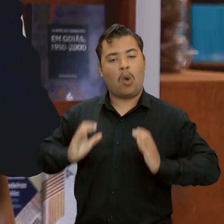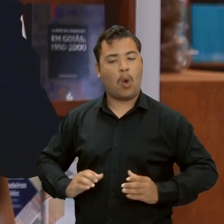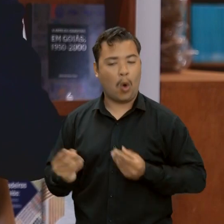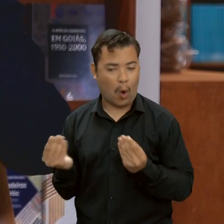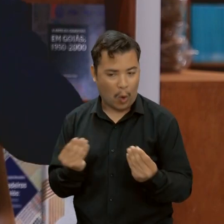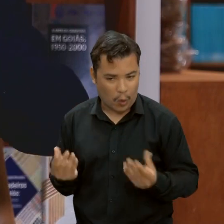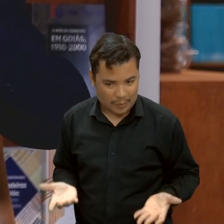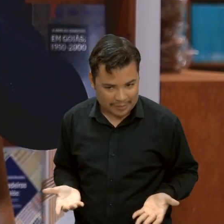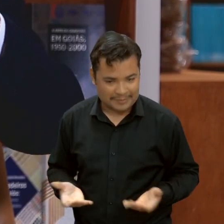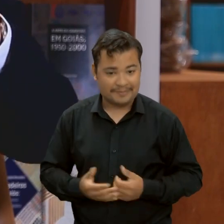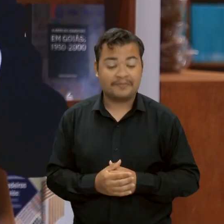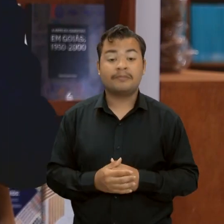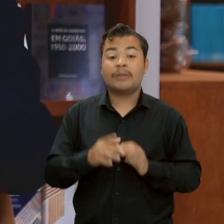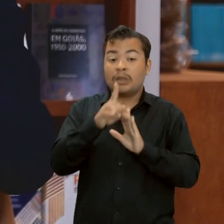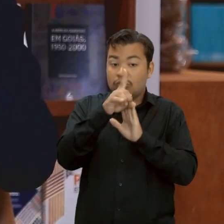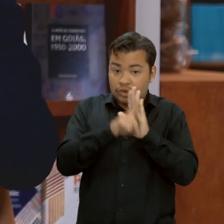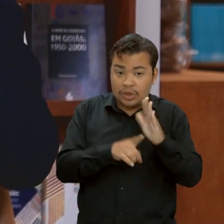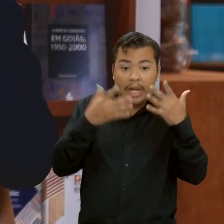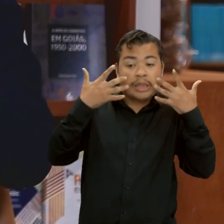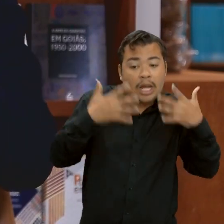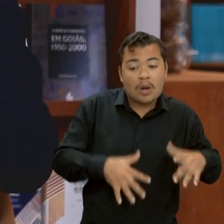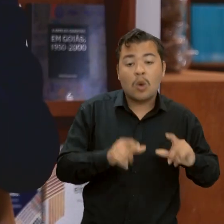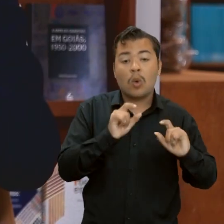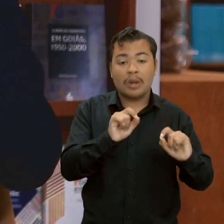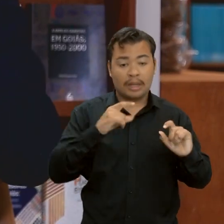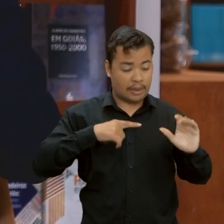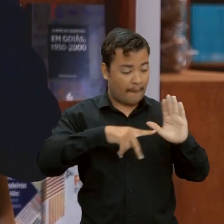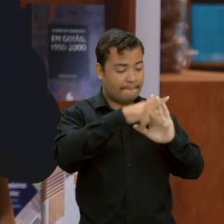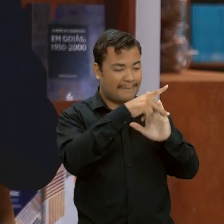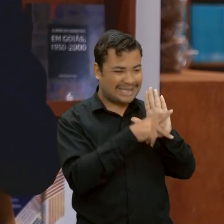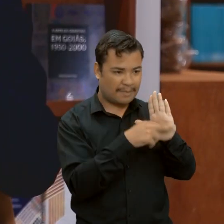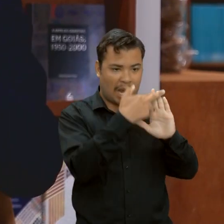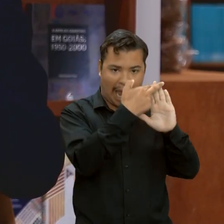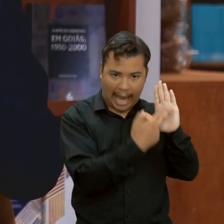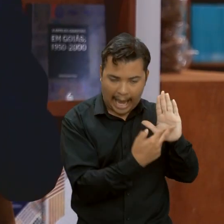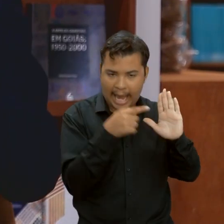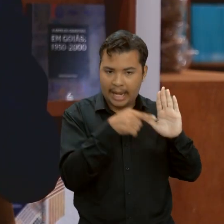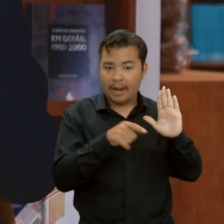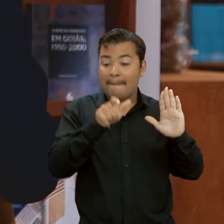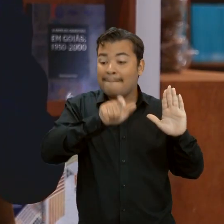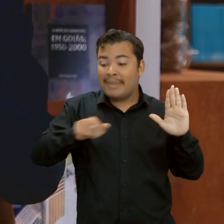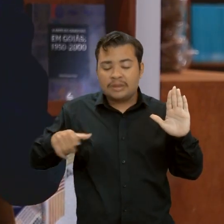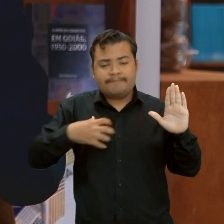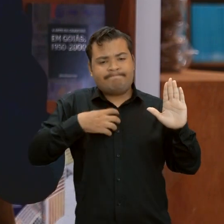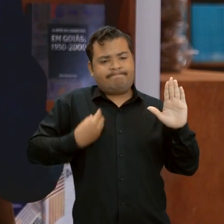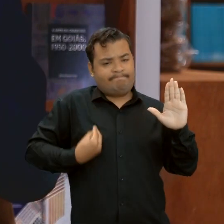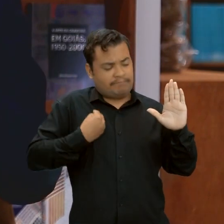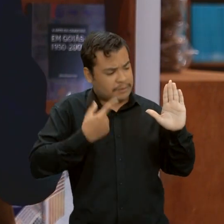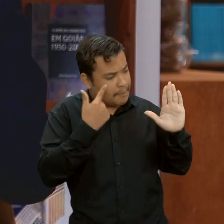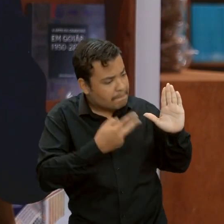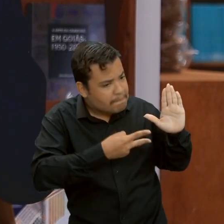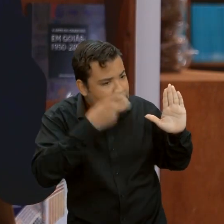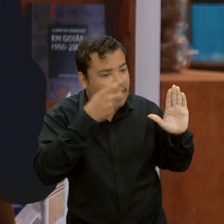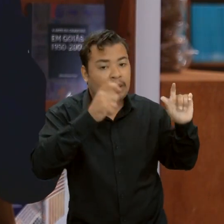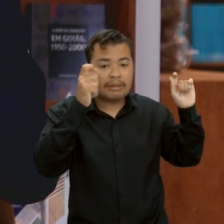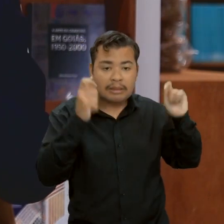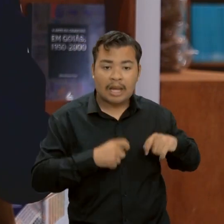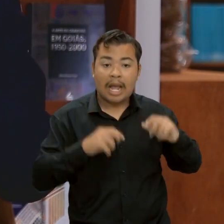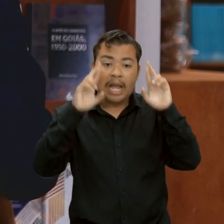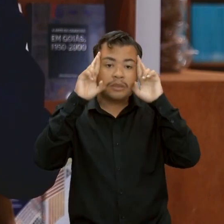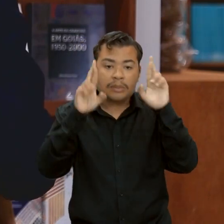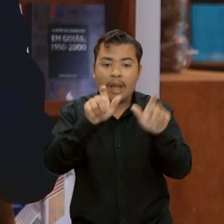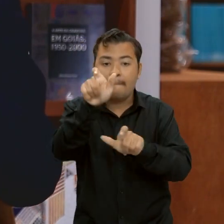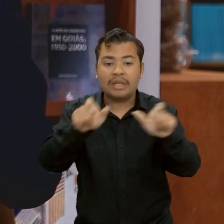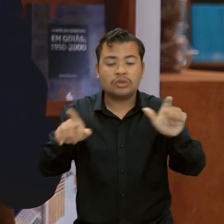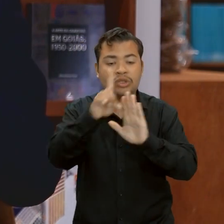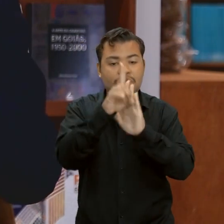como um princípio de regras que o indivíduo deve perceber para respeitar os direitos naturais de alguém.